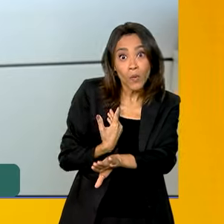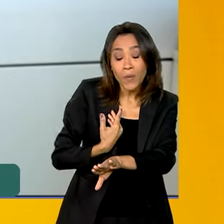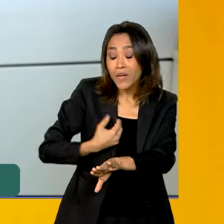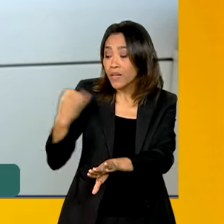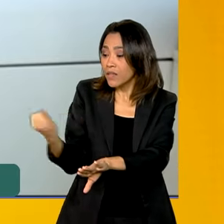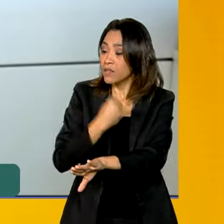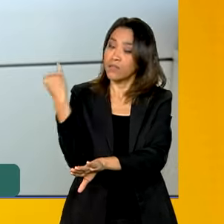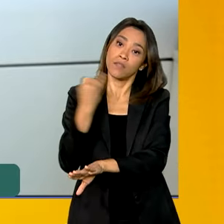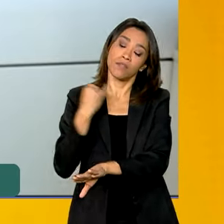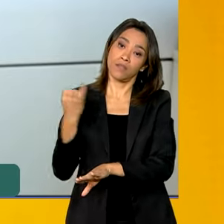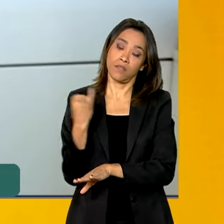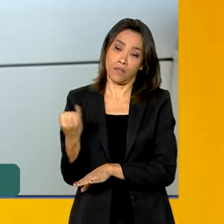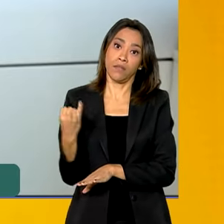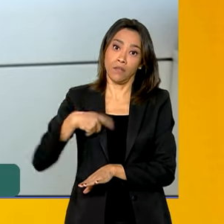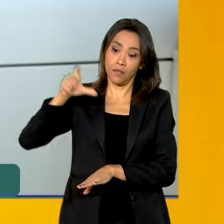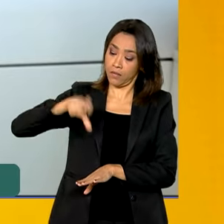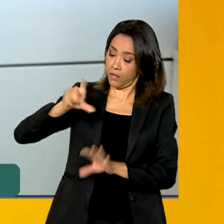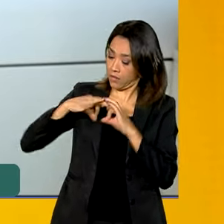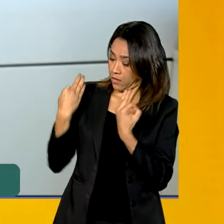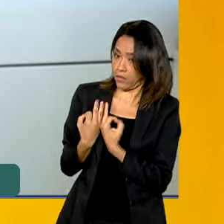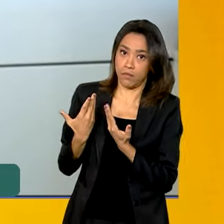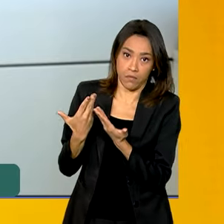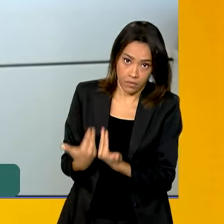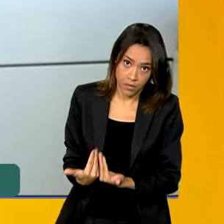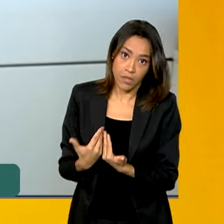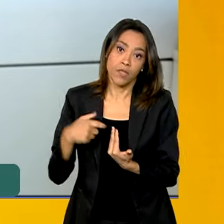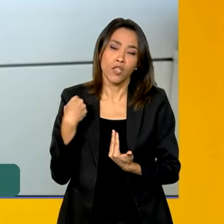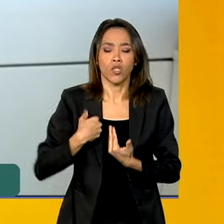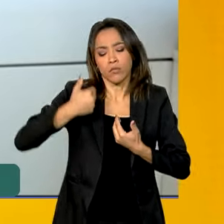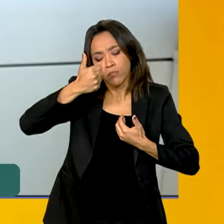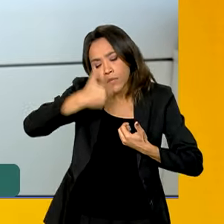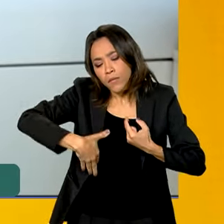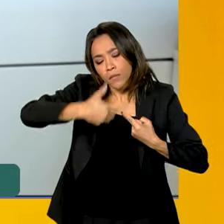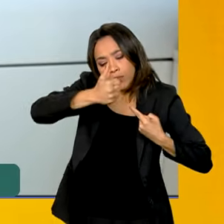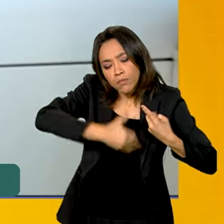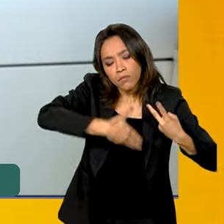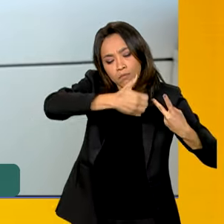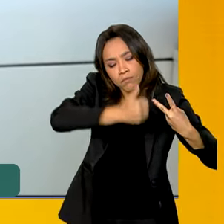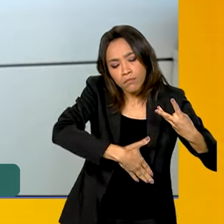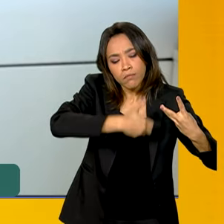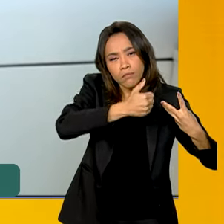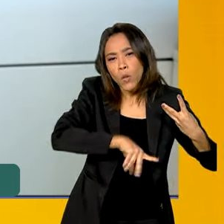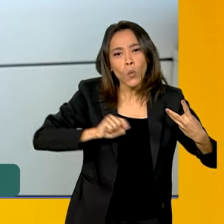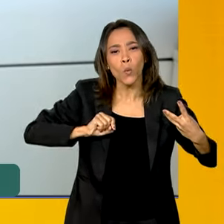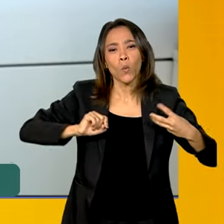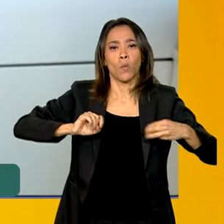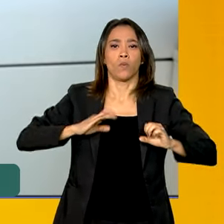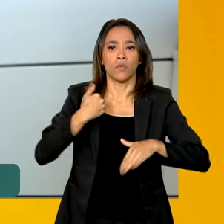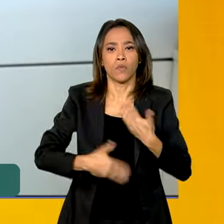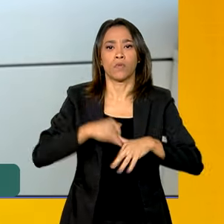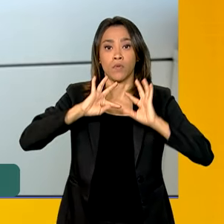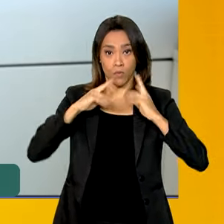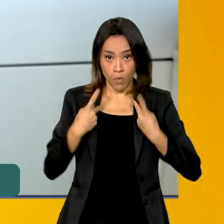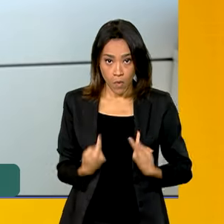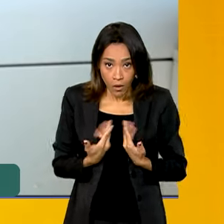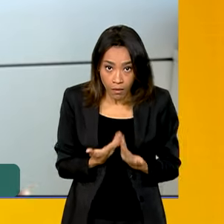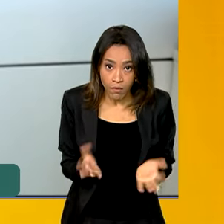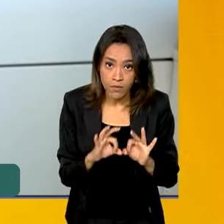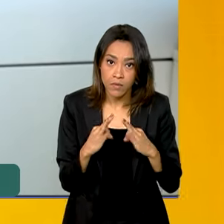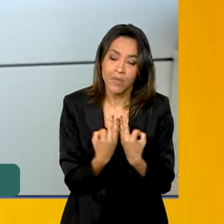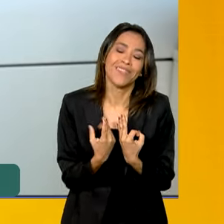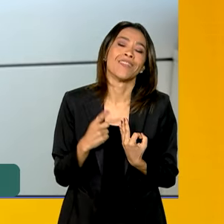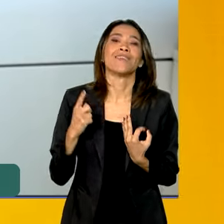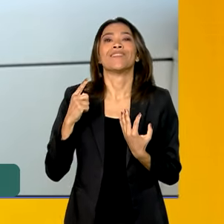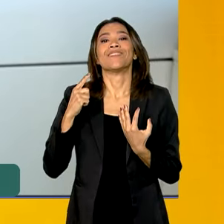muito importante. E além disso tudo que a gente está falando sobre o desenvolvimento humano na vida dessas famílias, tem um aspecto também